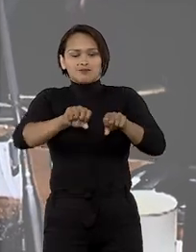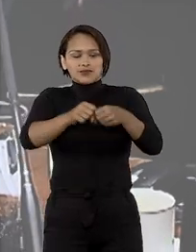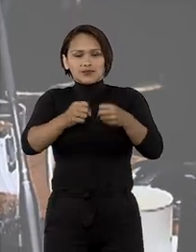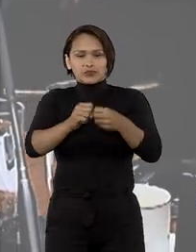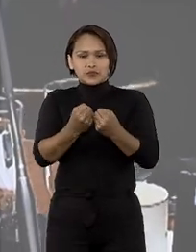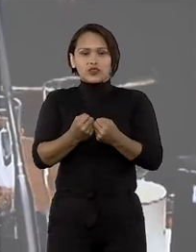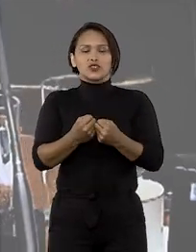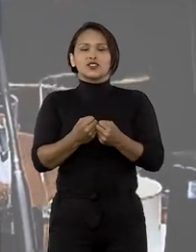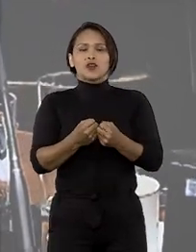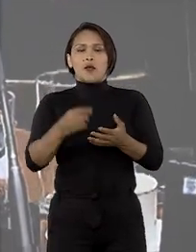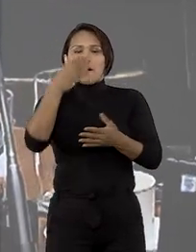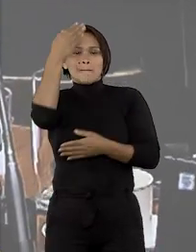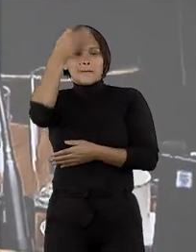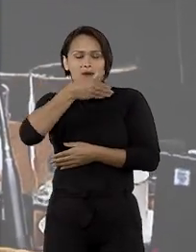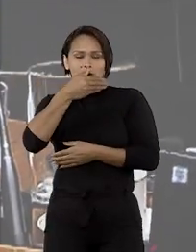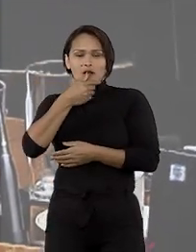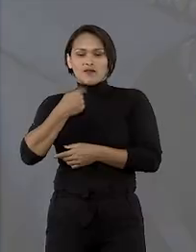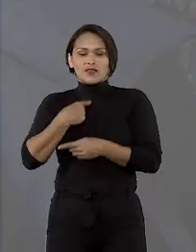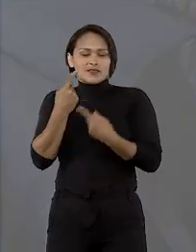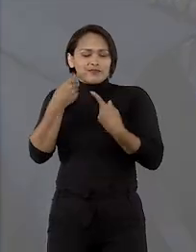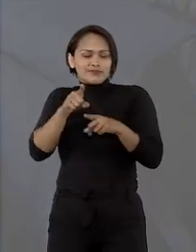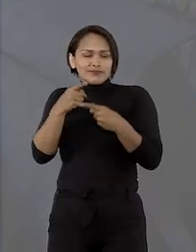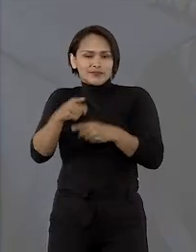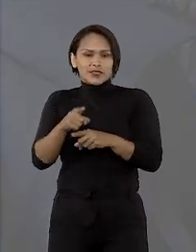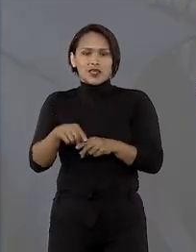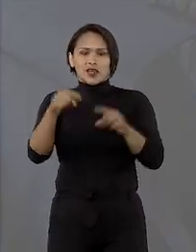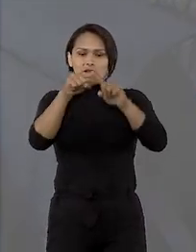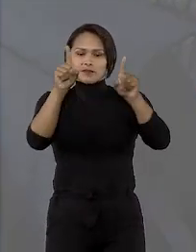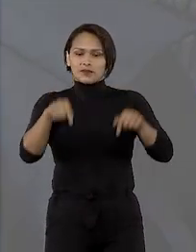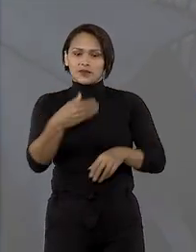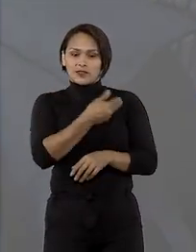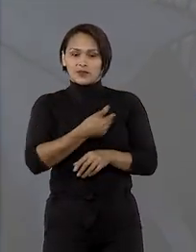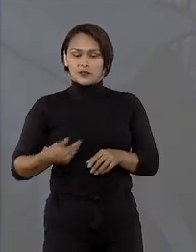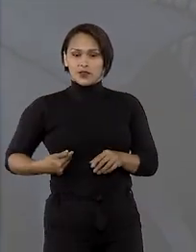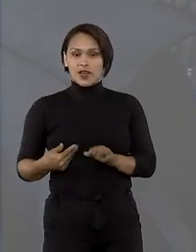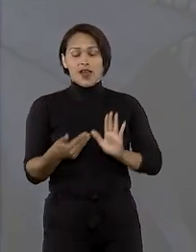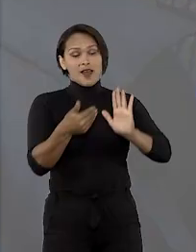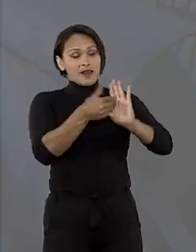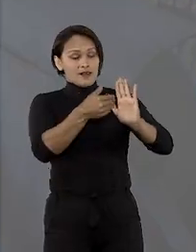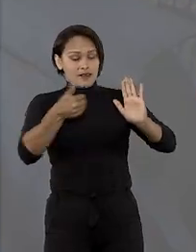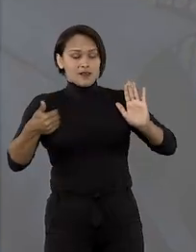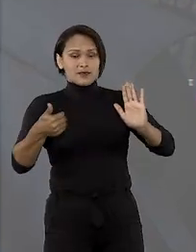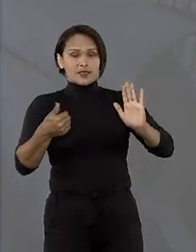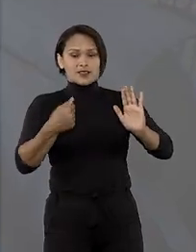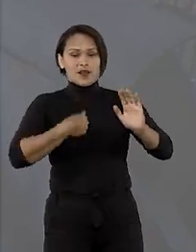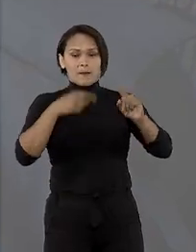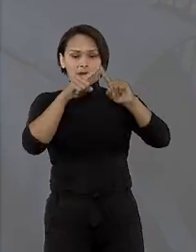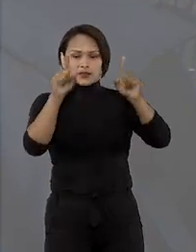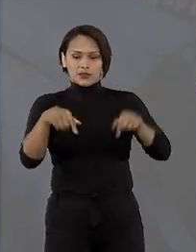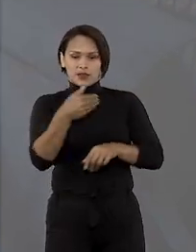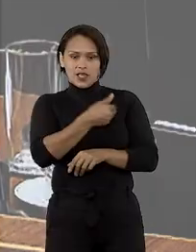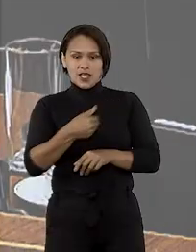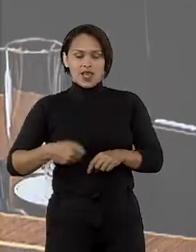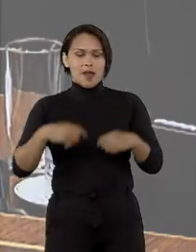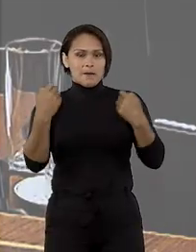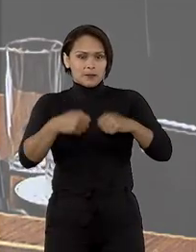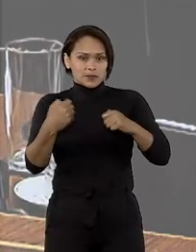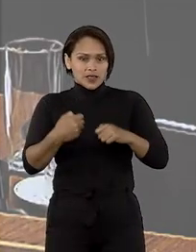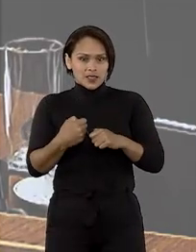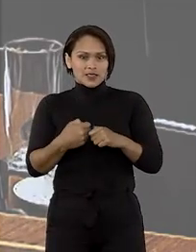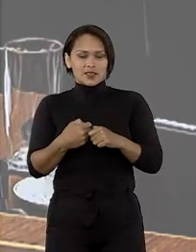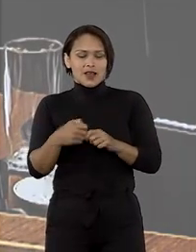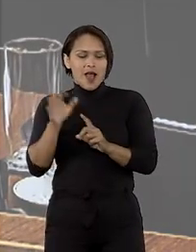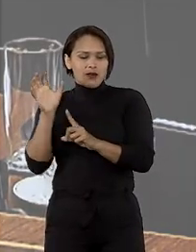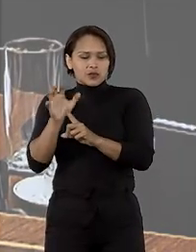dos crimes e intimidar servidores. Quanto ao afastamento dos agentes públicos, o ministro entendeu ser necessário para que